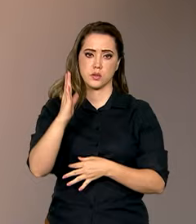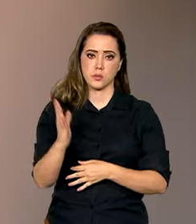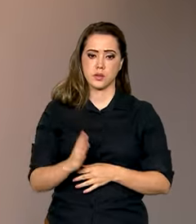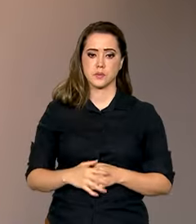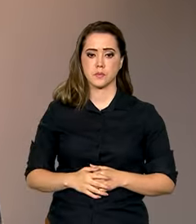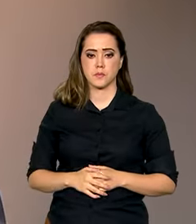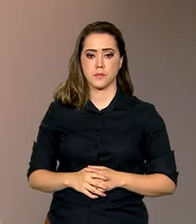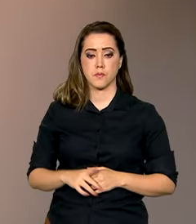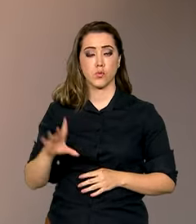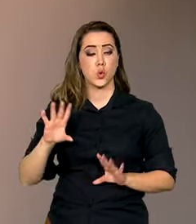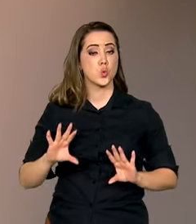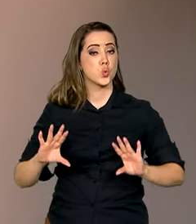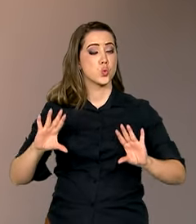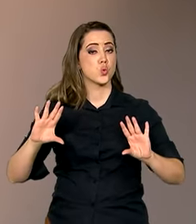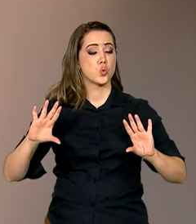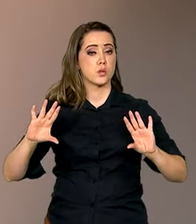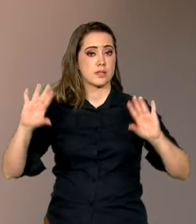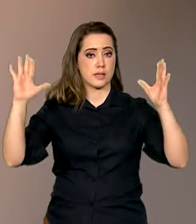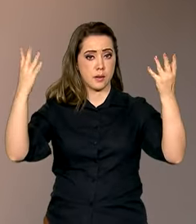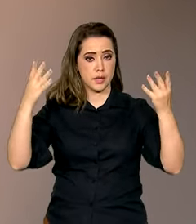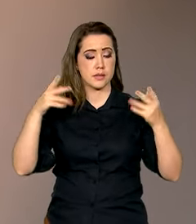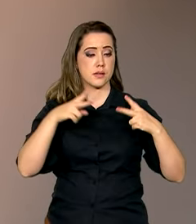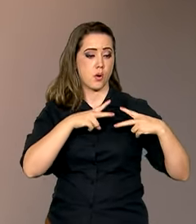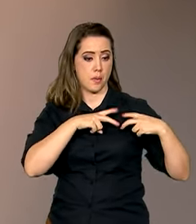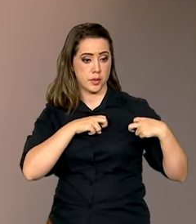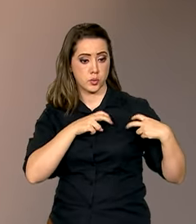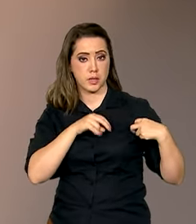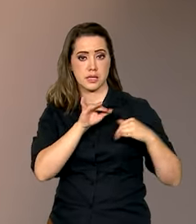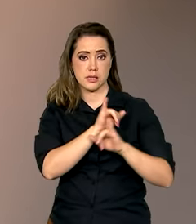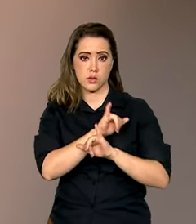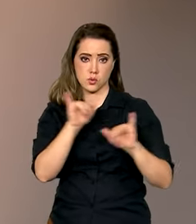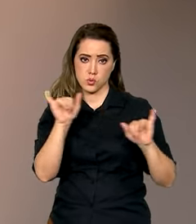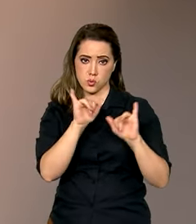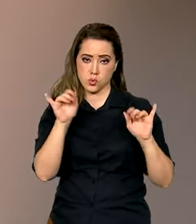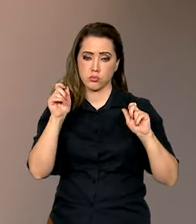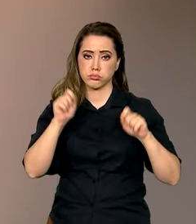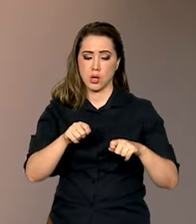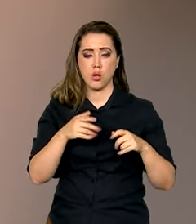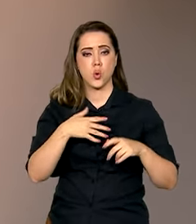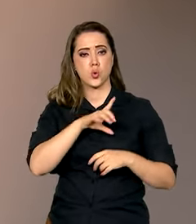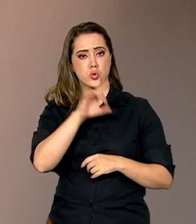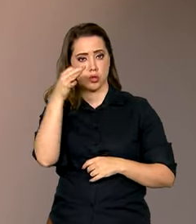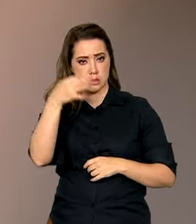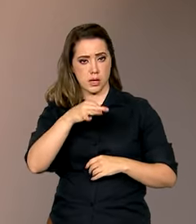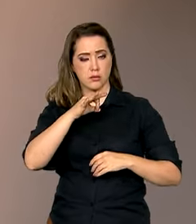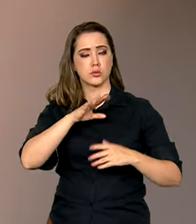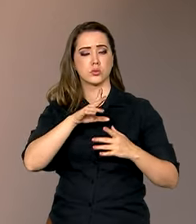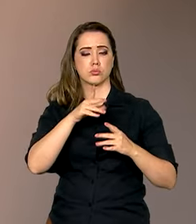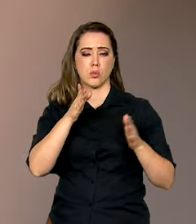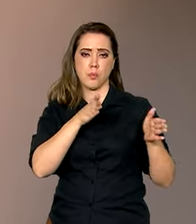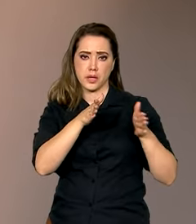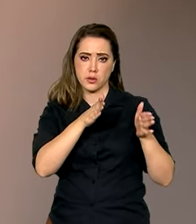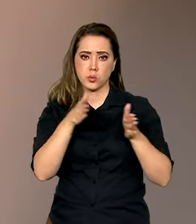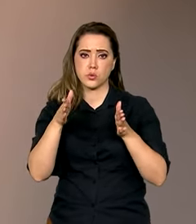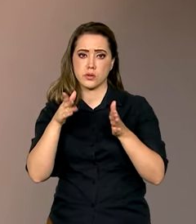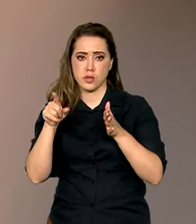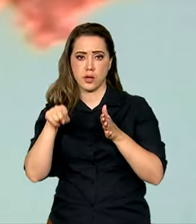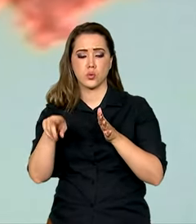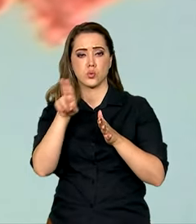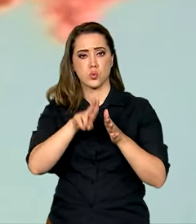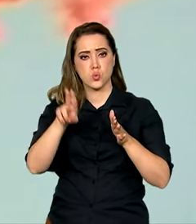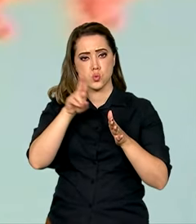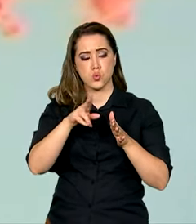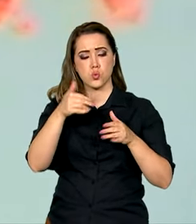E durante o encontro, a Petrobras anunciou o cronograma de exploração na bacia da Foz do Rio Amazonas, no Amapá.